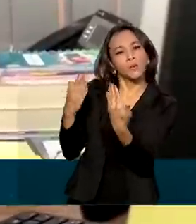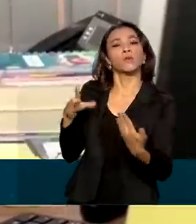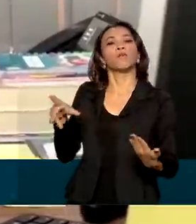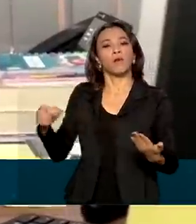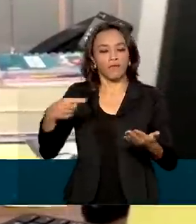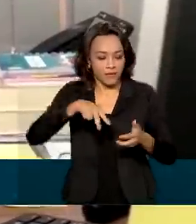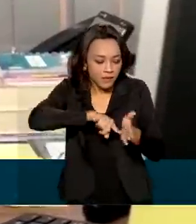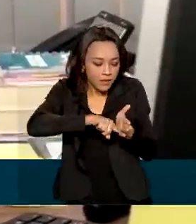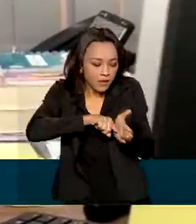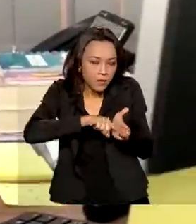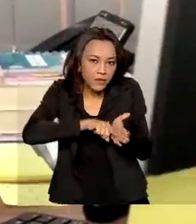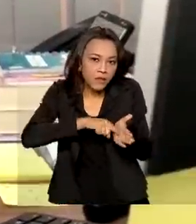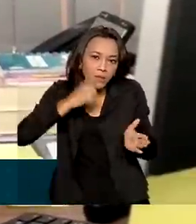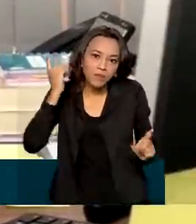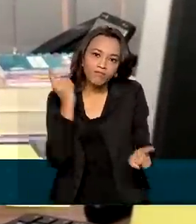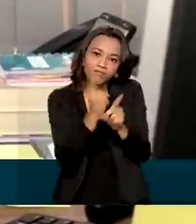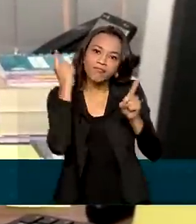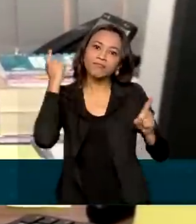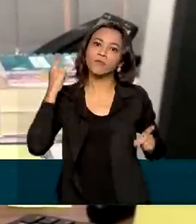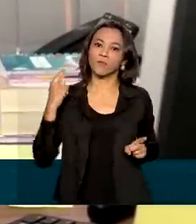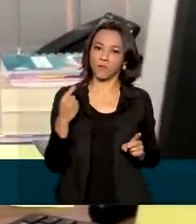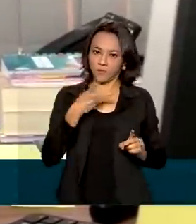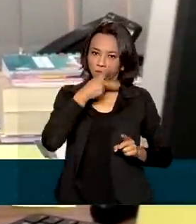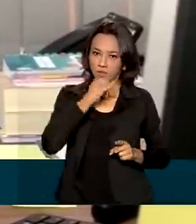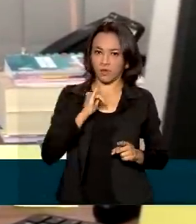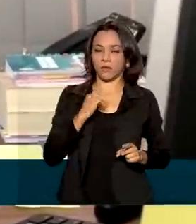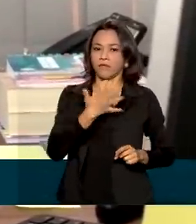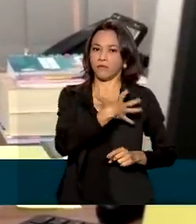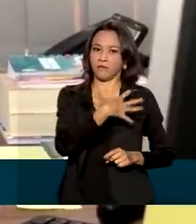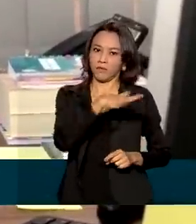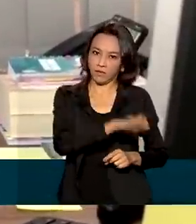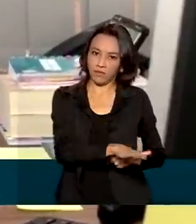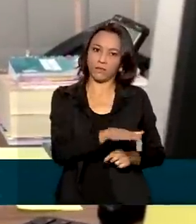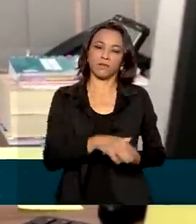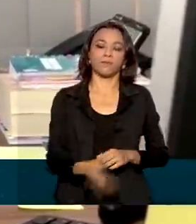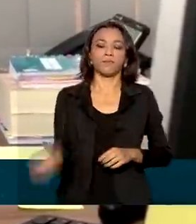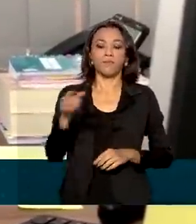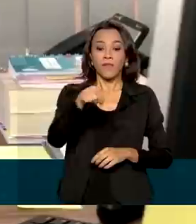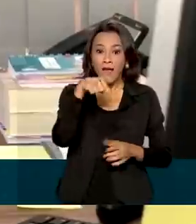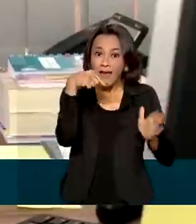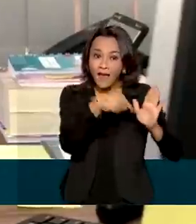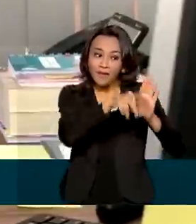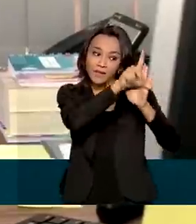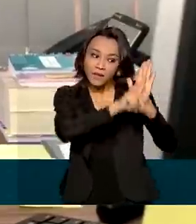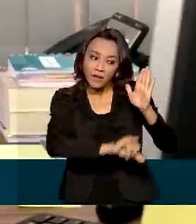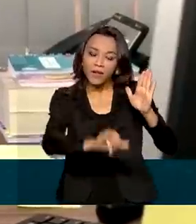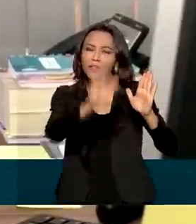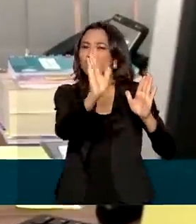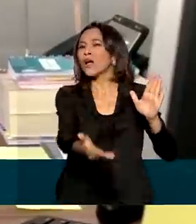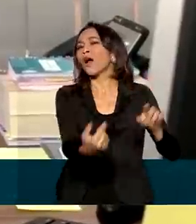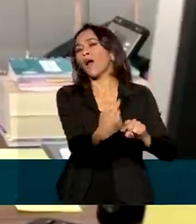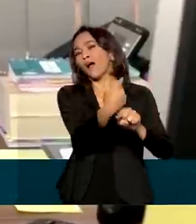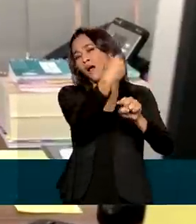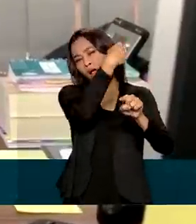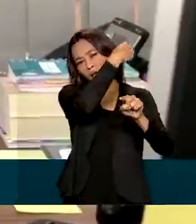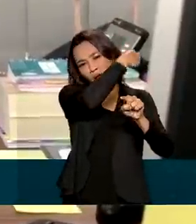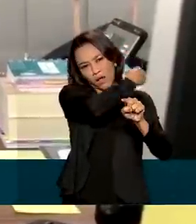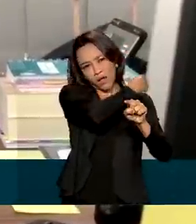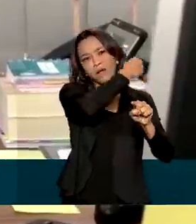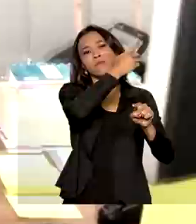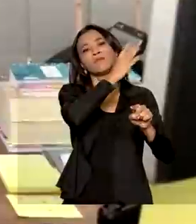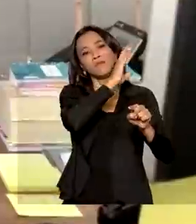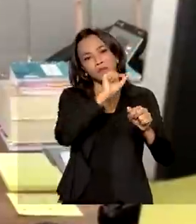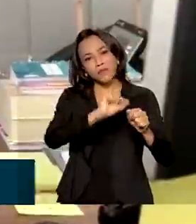destacar que essa lei está trazendo algo que já vinha sendo reconhecido na